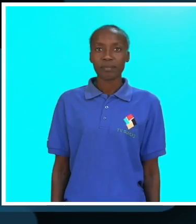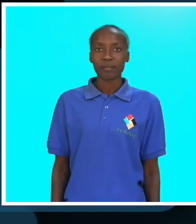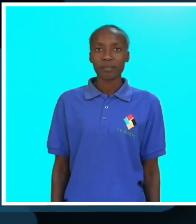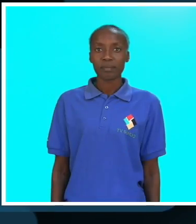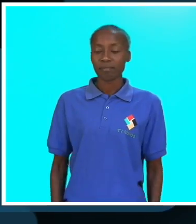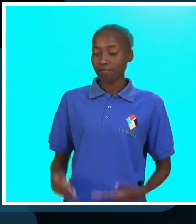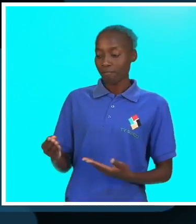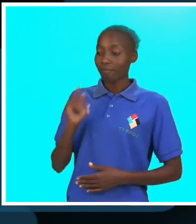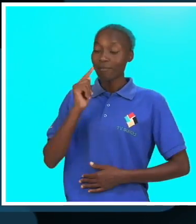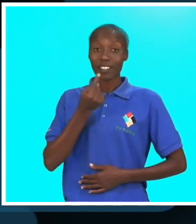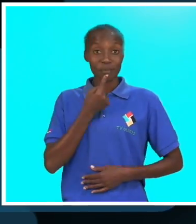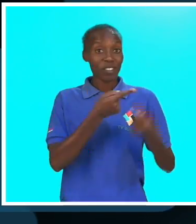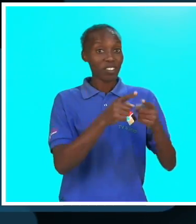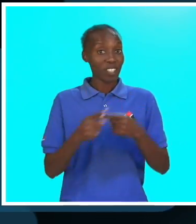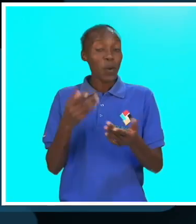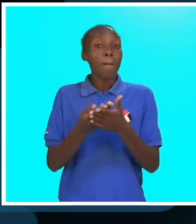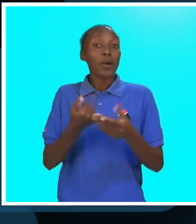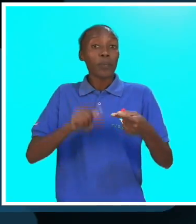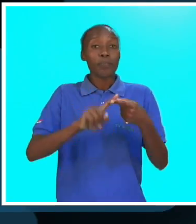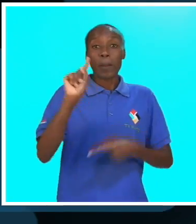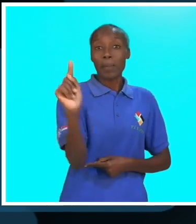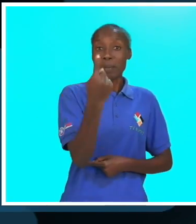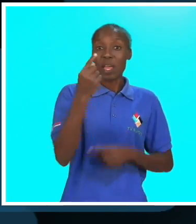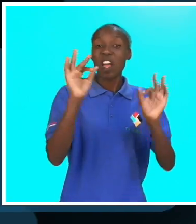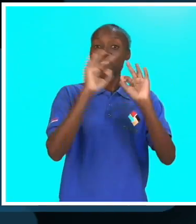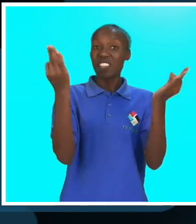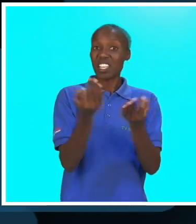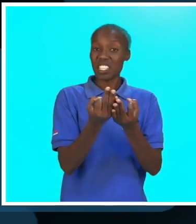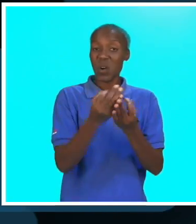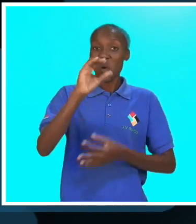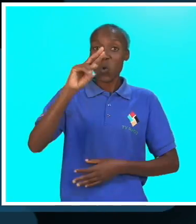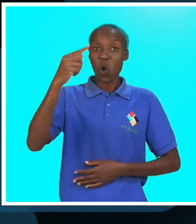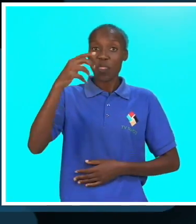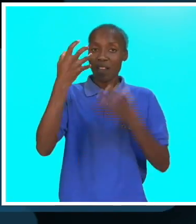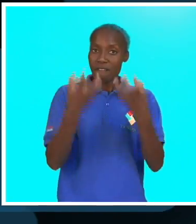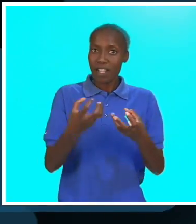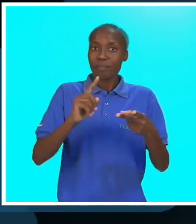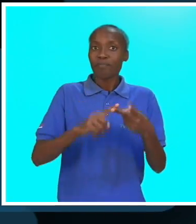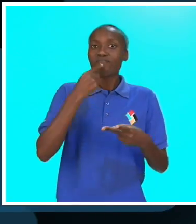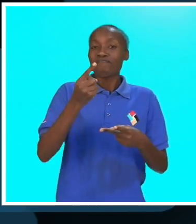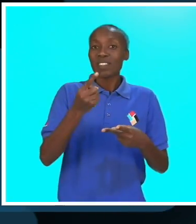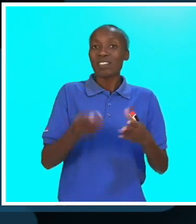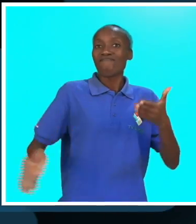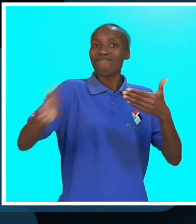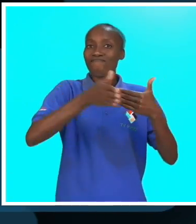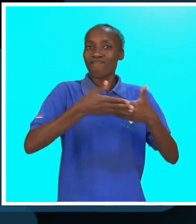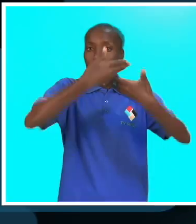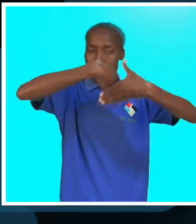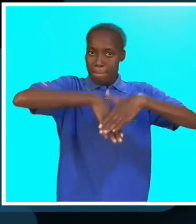várias razões. A primeira é porque a federação não tem conta. Foi licenciada a conta no banco